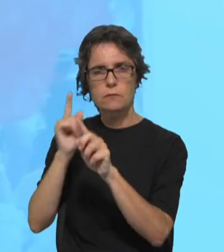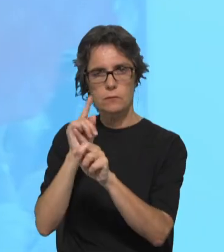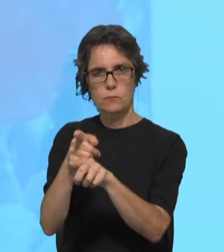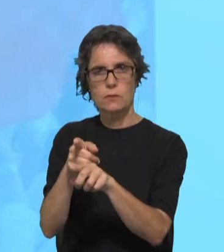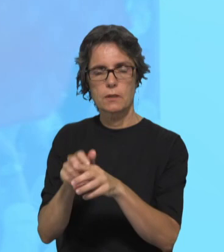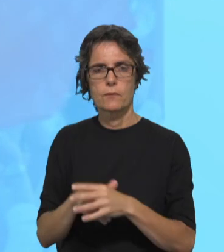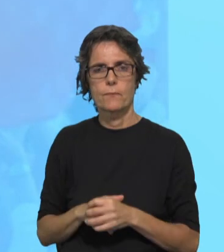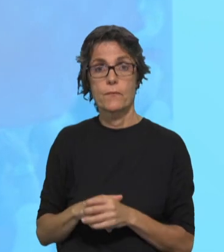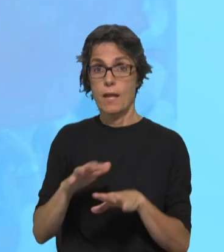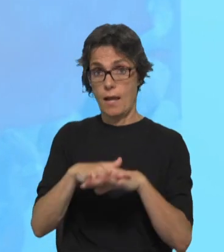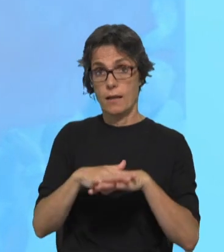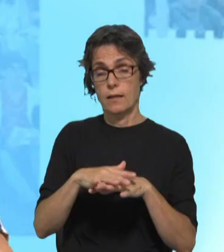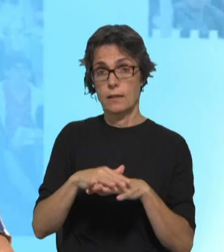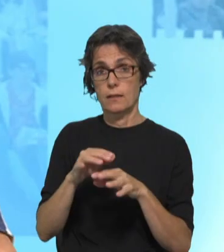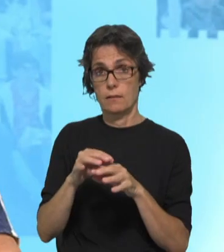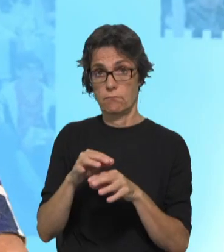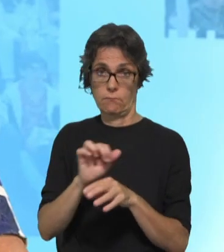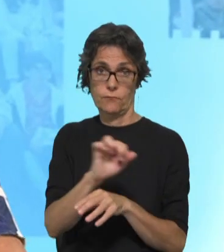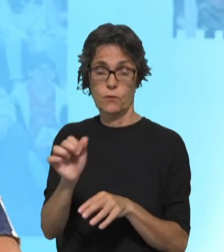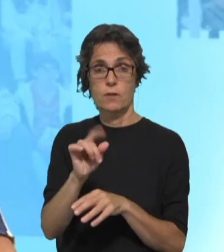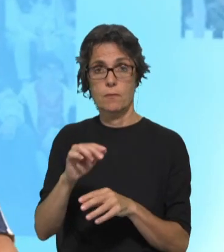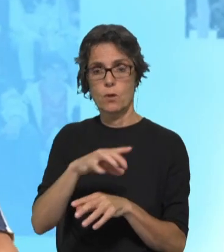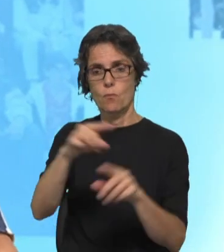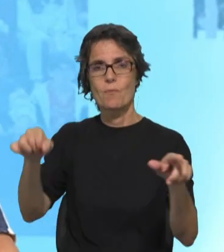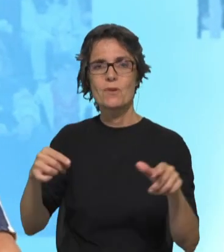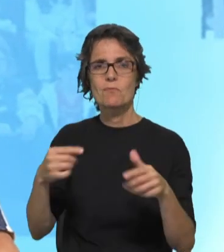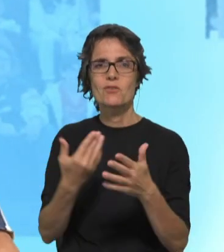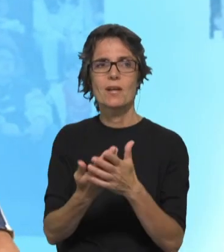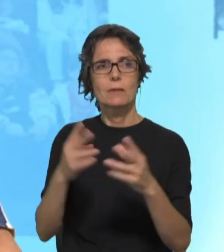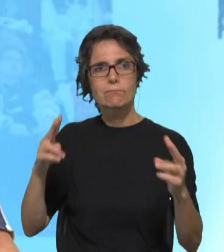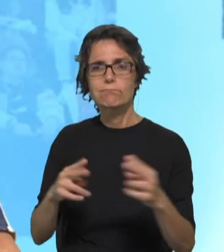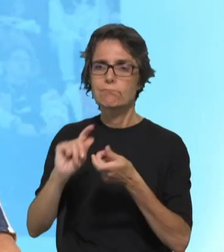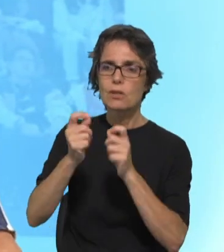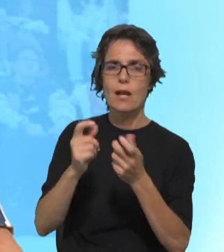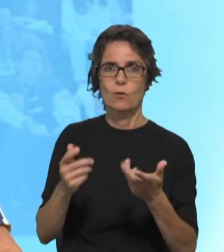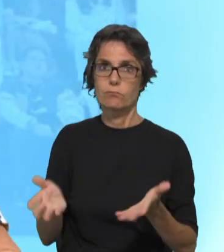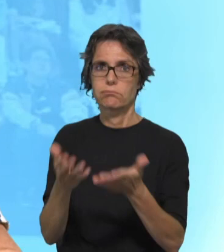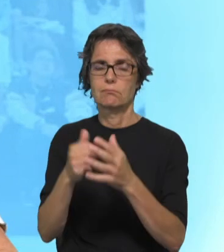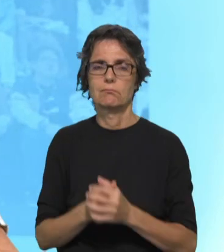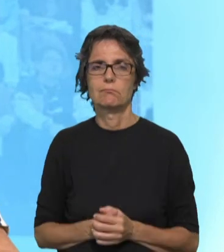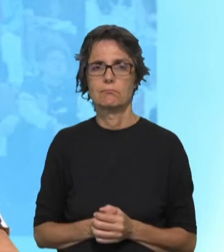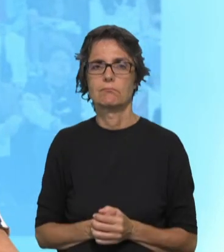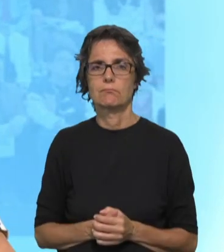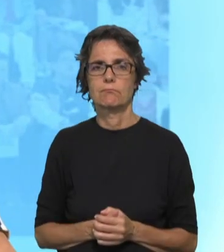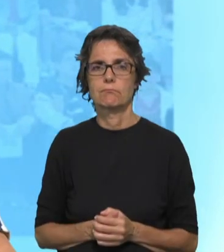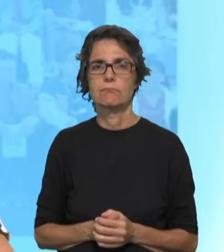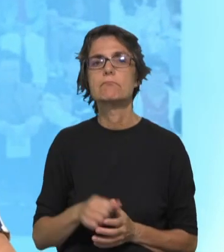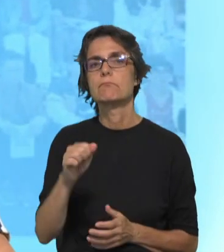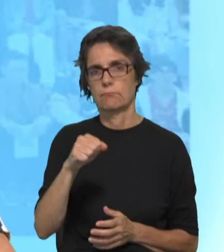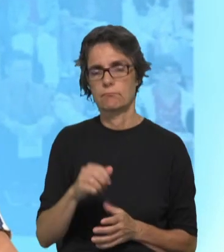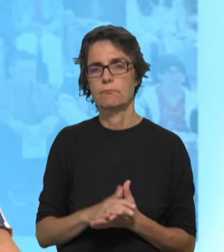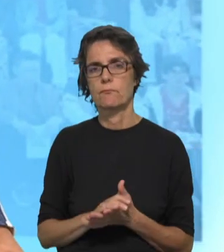A rede de cuidar da Casa Comum é também um espaço de encontro. Embora o nosso desejo seja dar esse passo para o